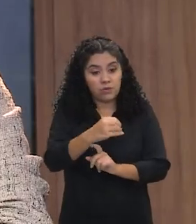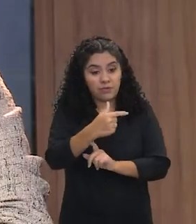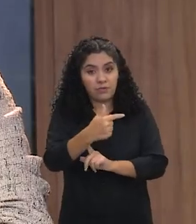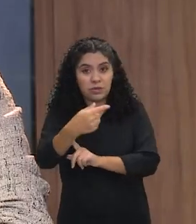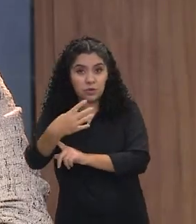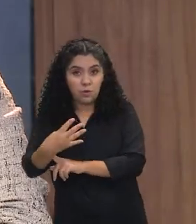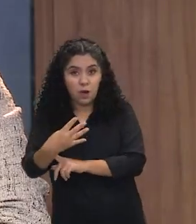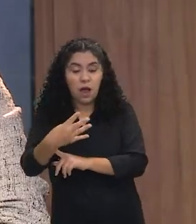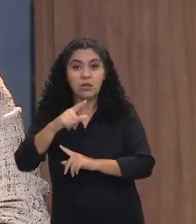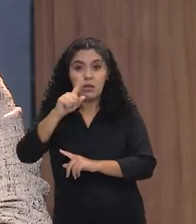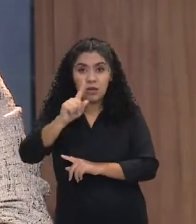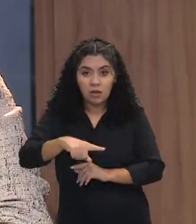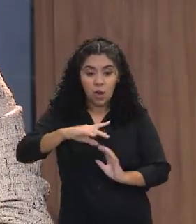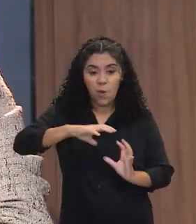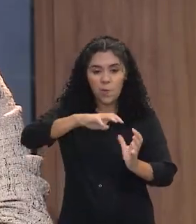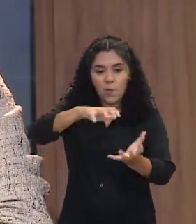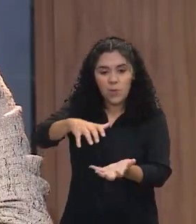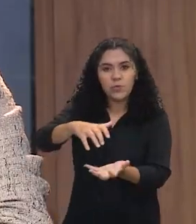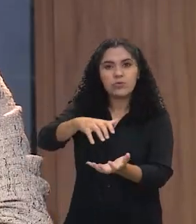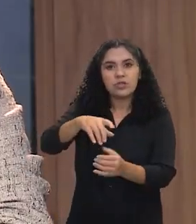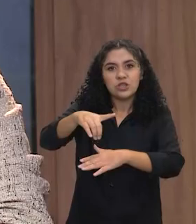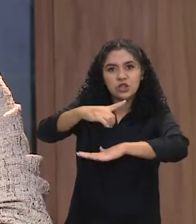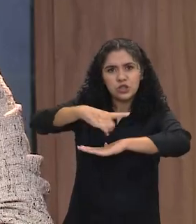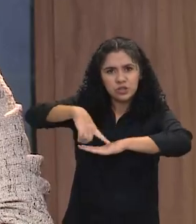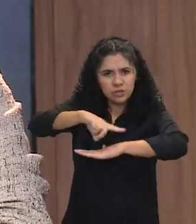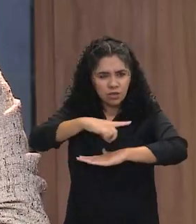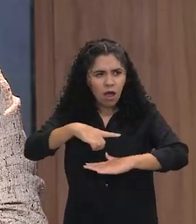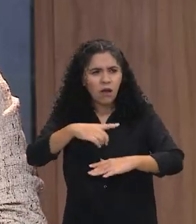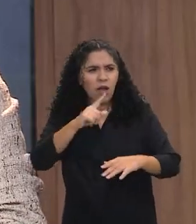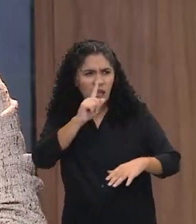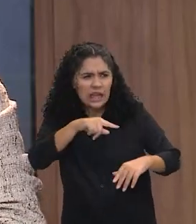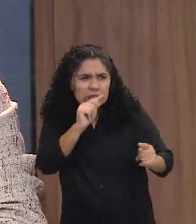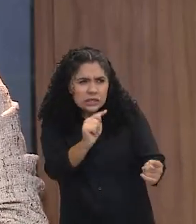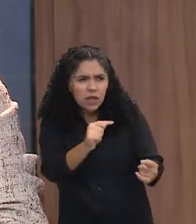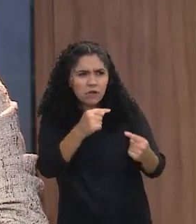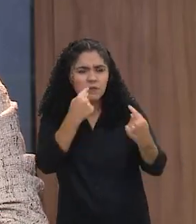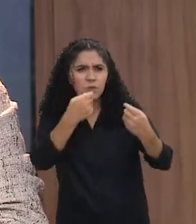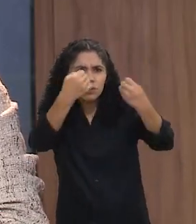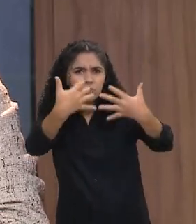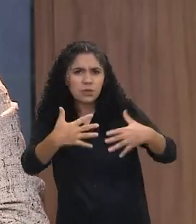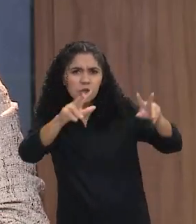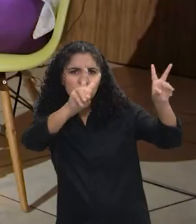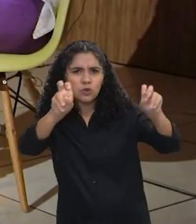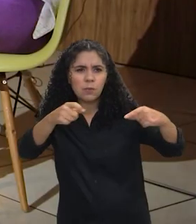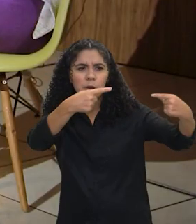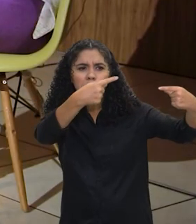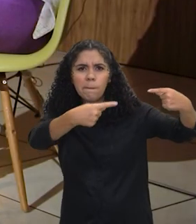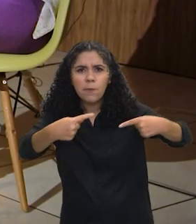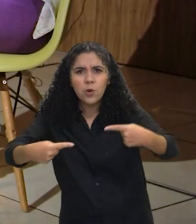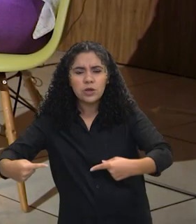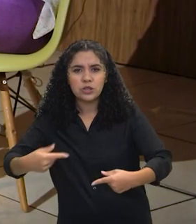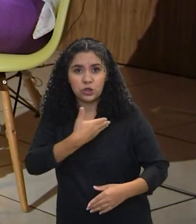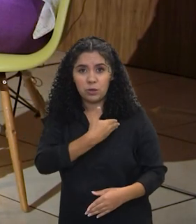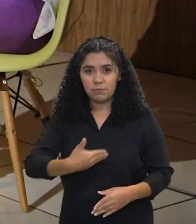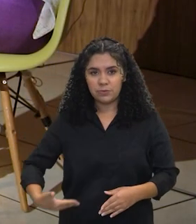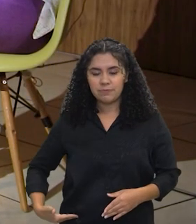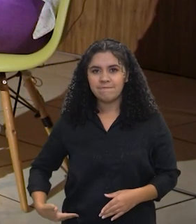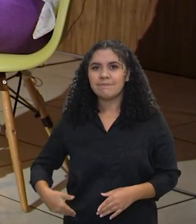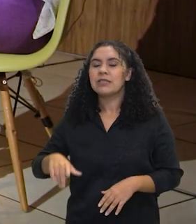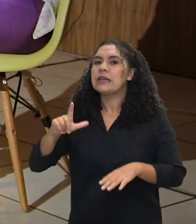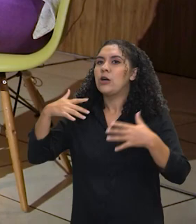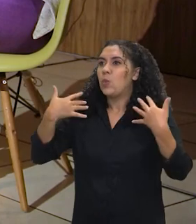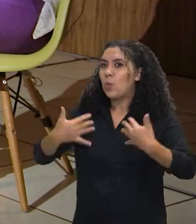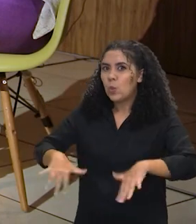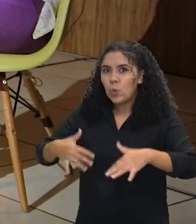o mundo digital, é um desafio quando a gente fala em políticas públicas? Eu acho que tem um desafio